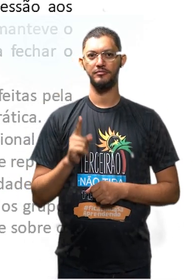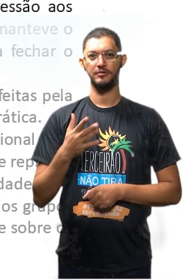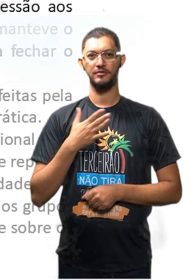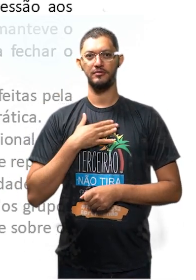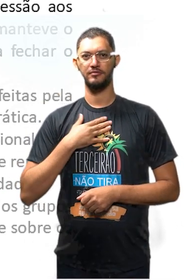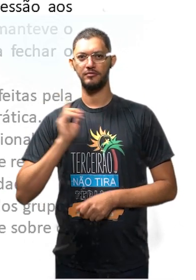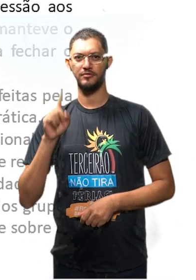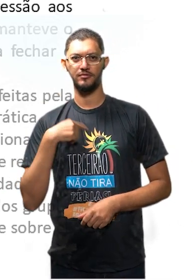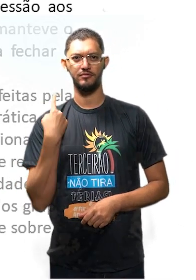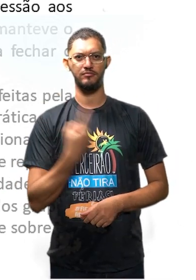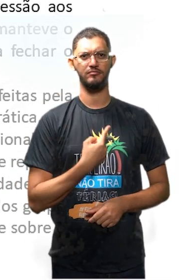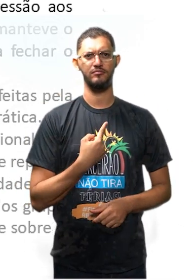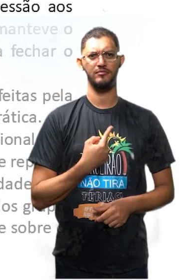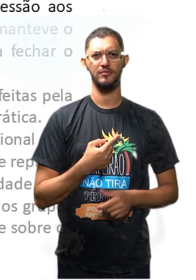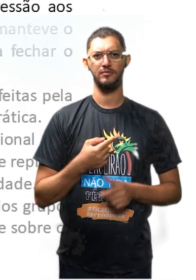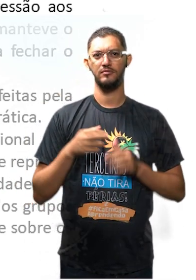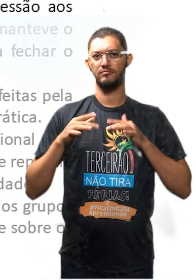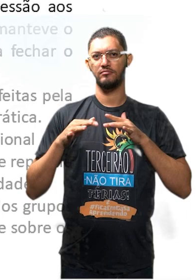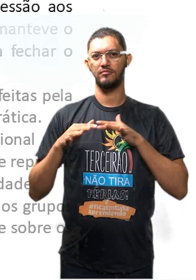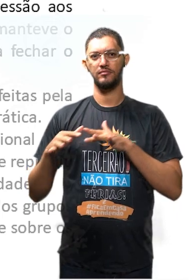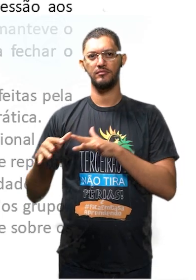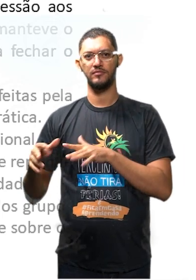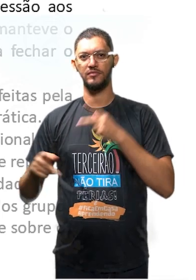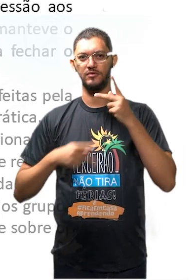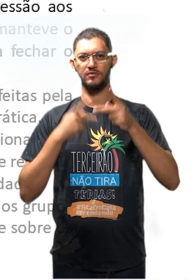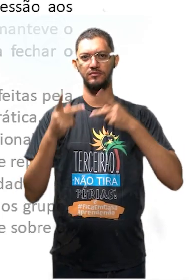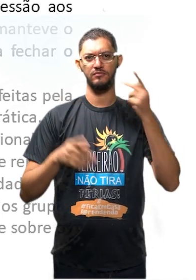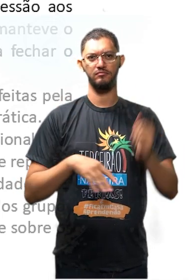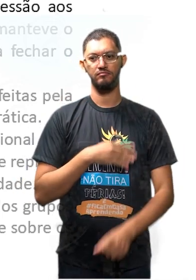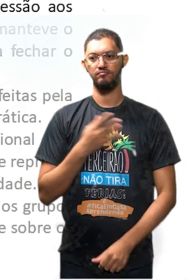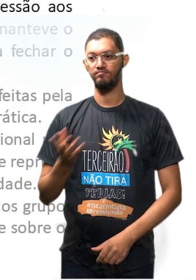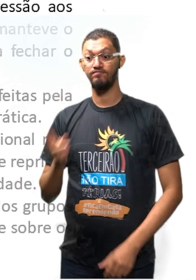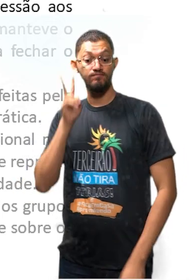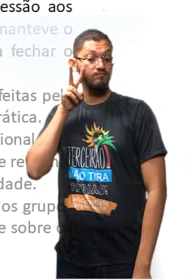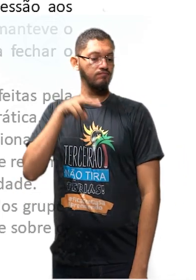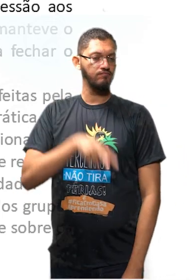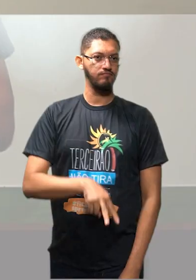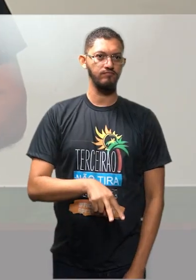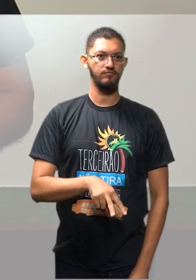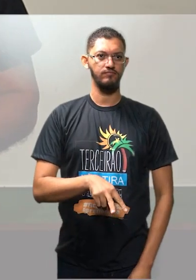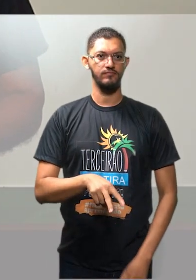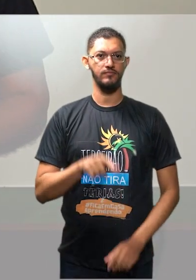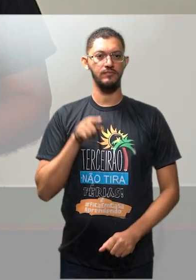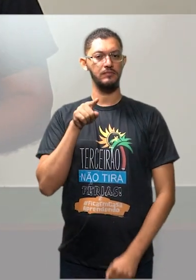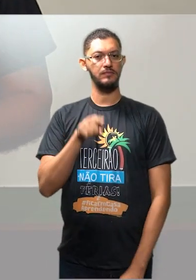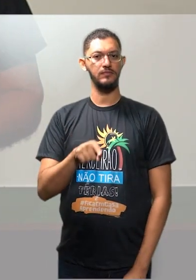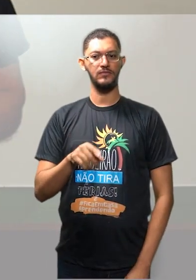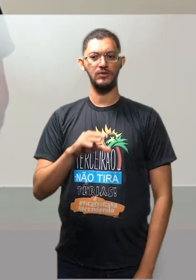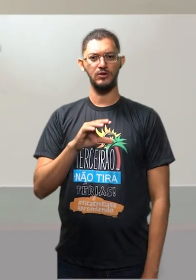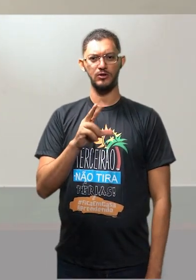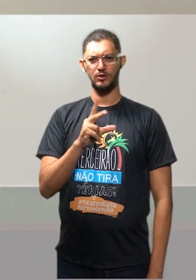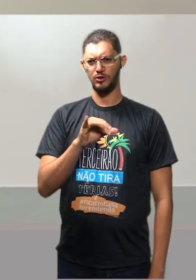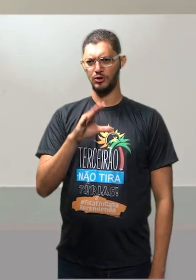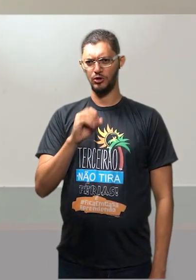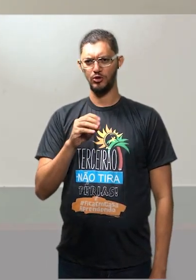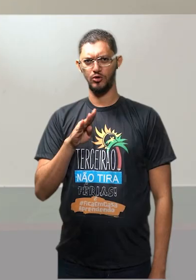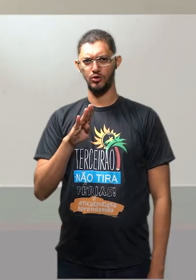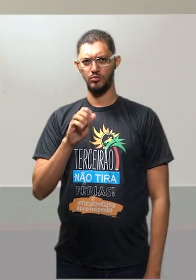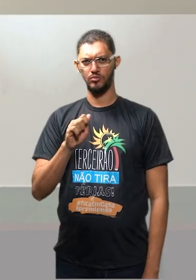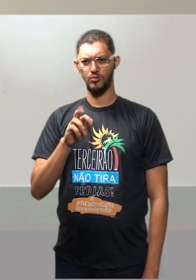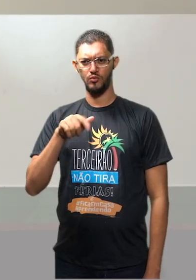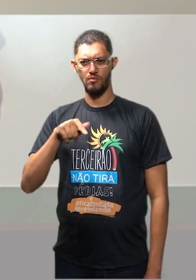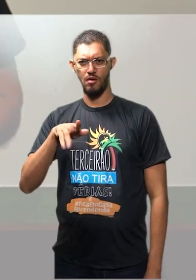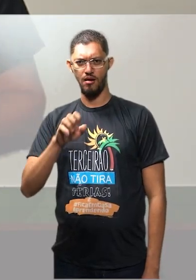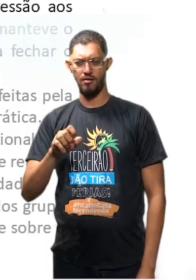anda falando de lado e olhando pro chão, viu? Isso aqui é Chico Buarque, tá pessoal? Essa é a música dele E a